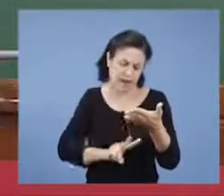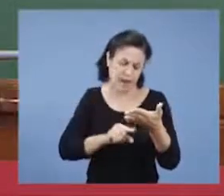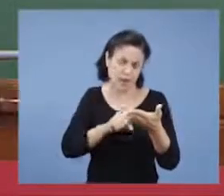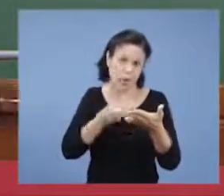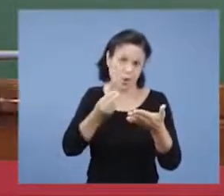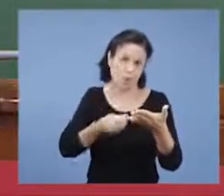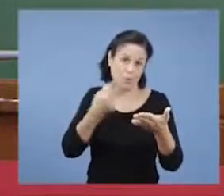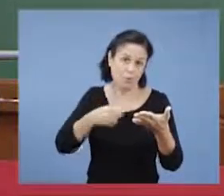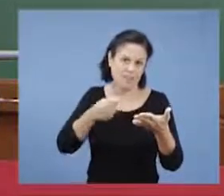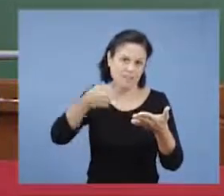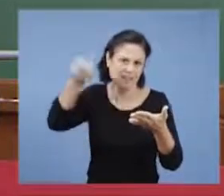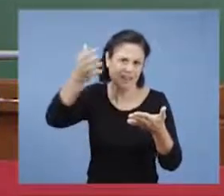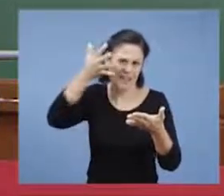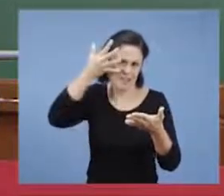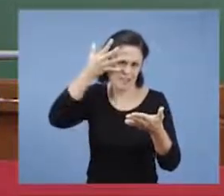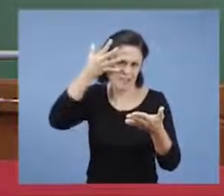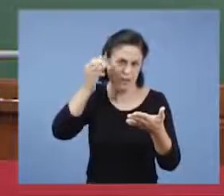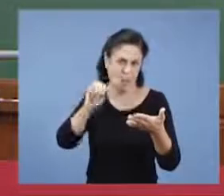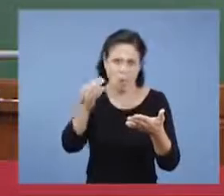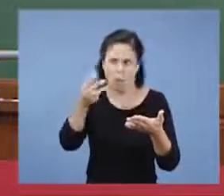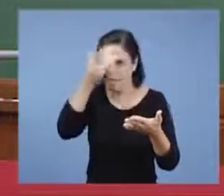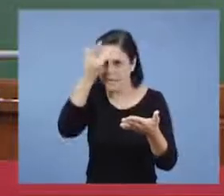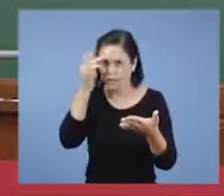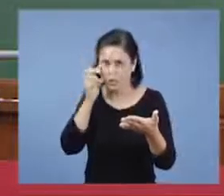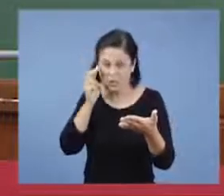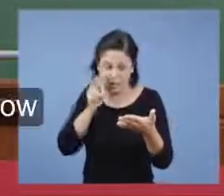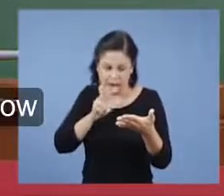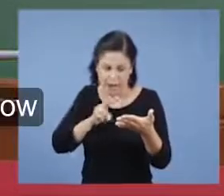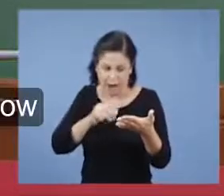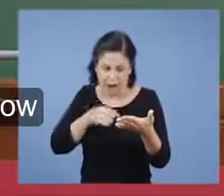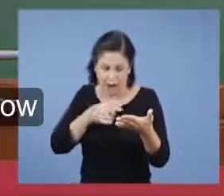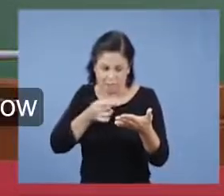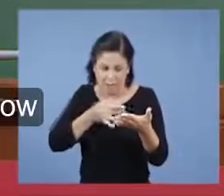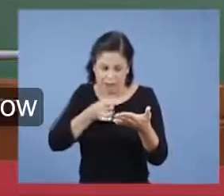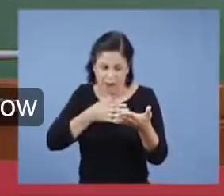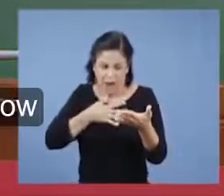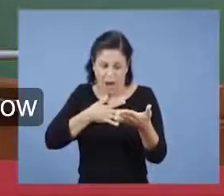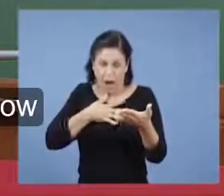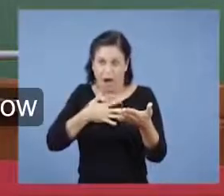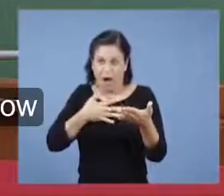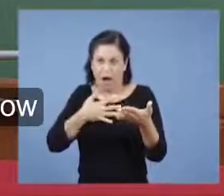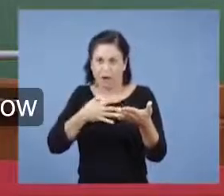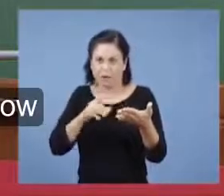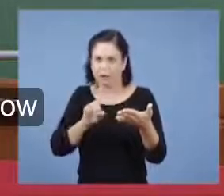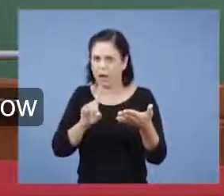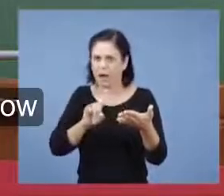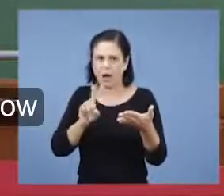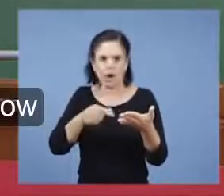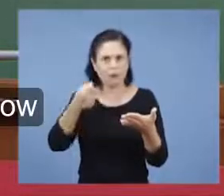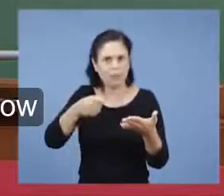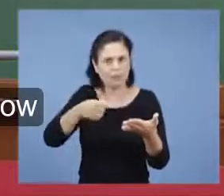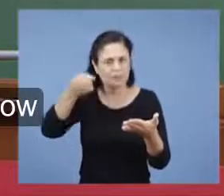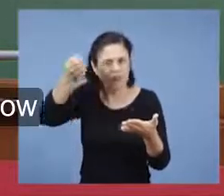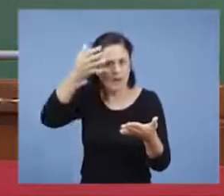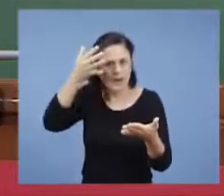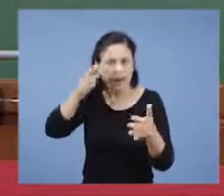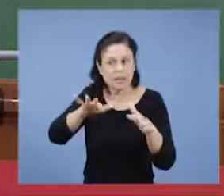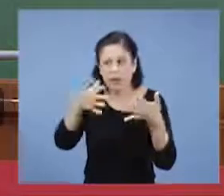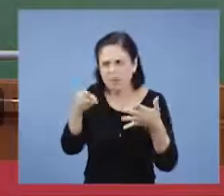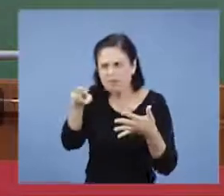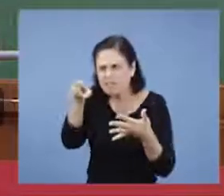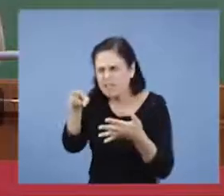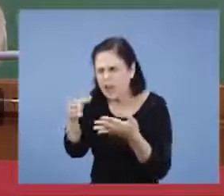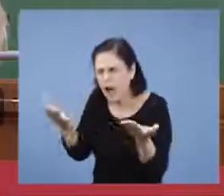Apocalipse. Coisas para fazer medo às pessoas. Temor. As pessoas ficarem assim. Oh, então você vai ser crente agora.